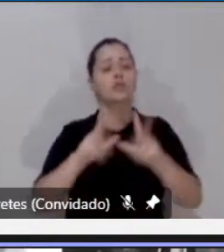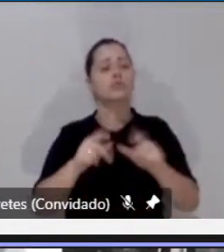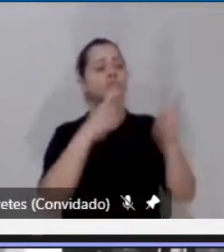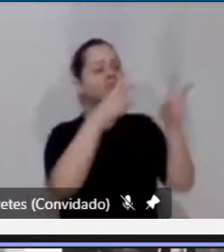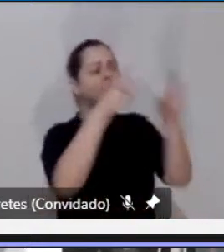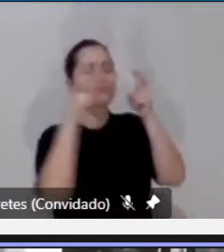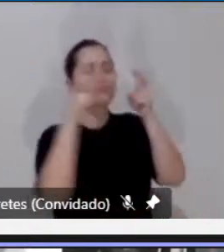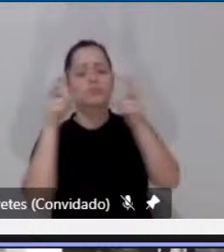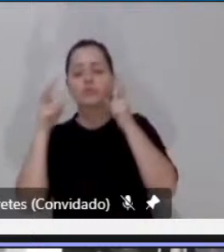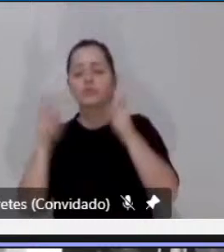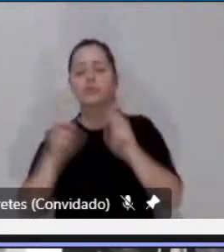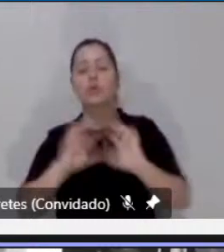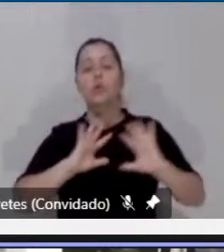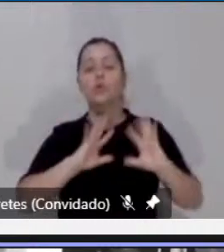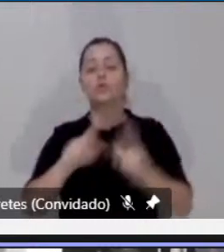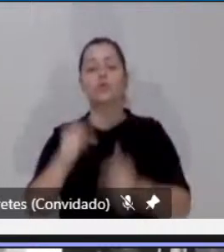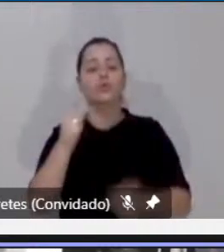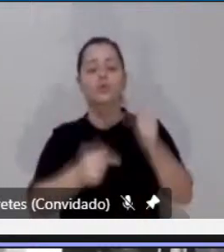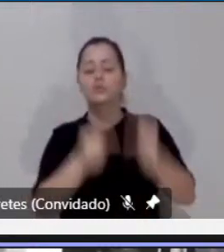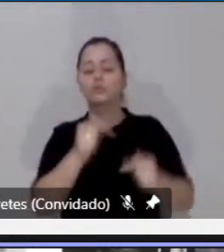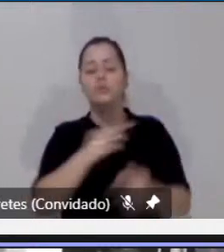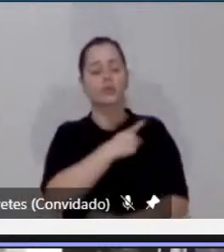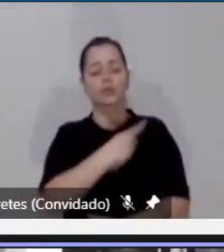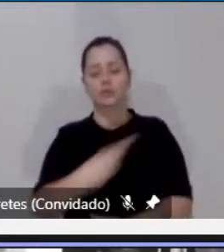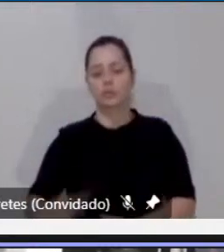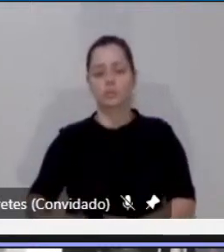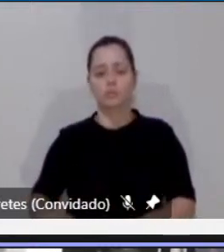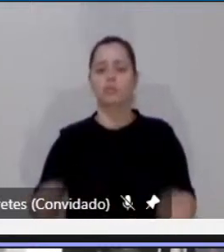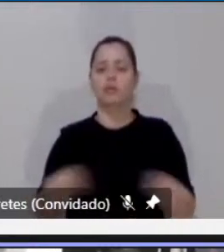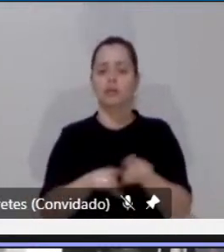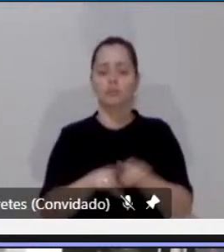políticas públicas ligadas à mobilidade.